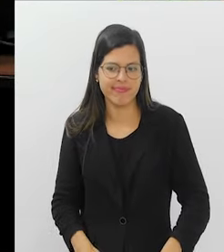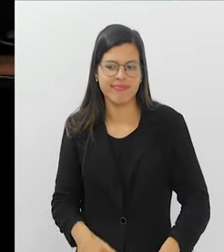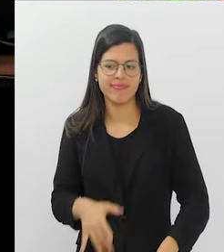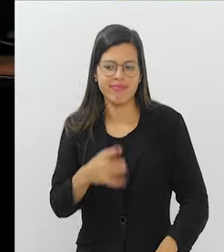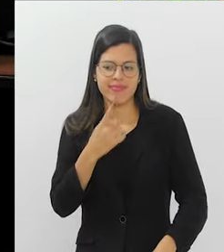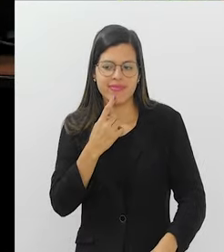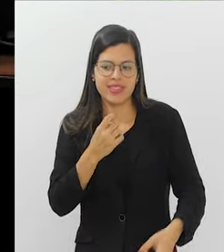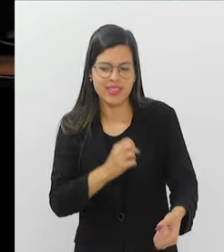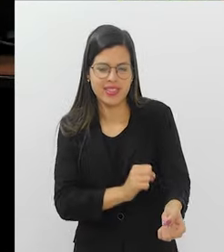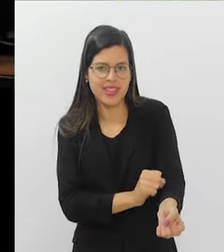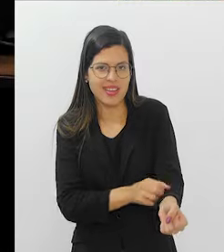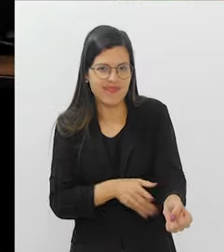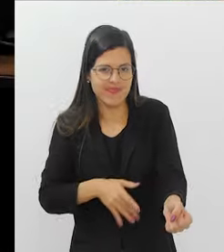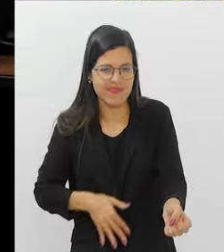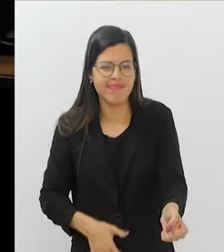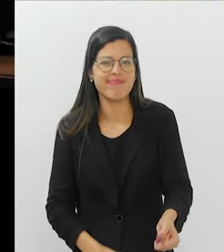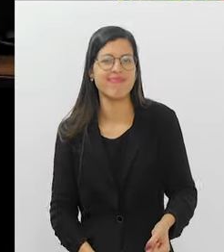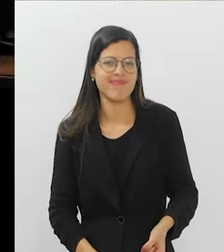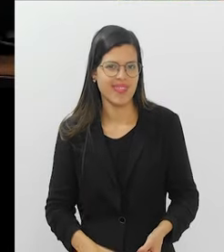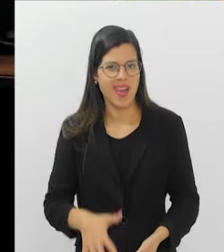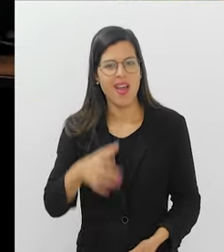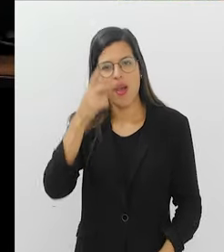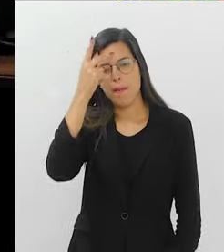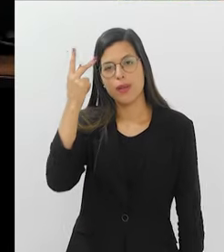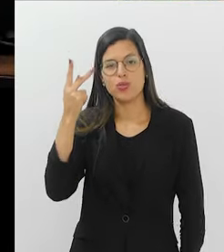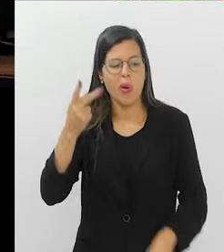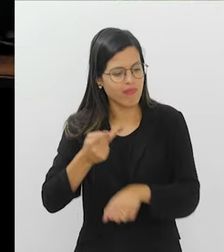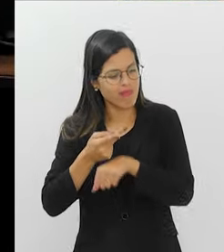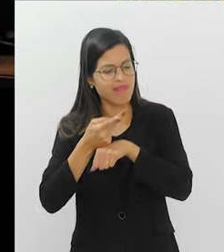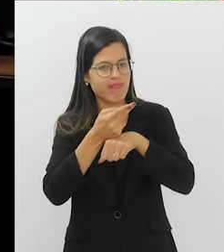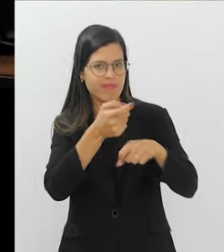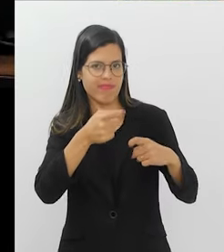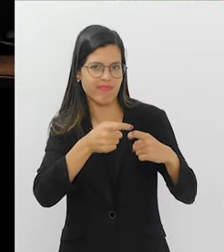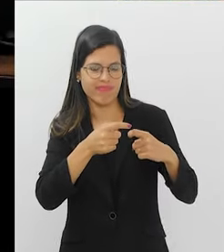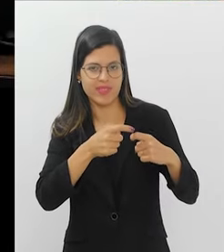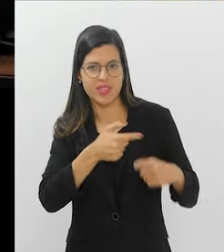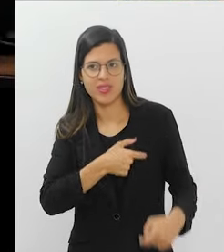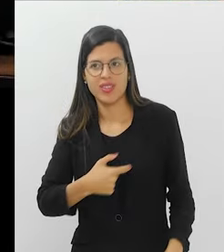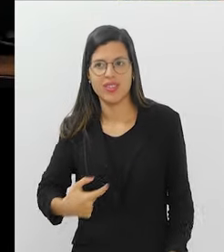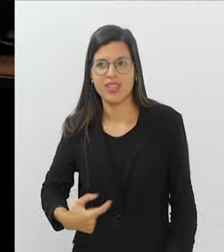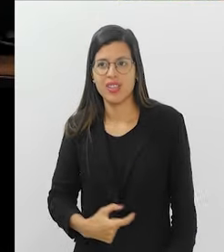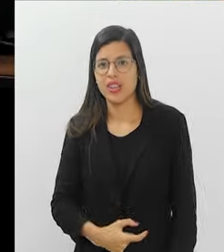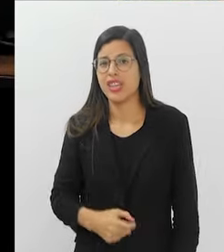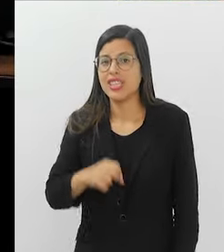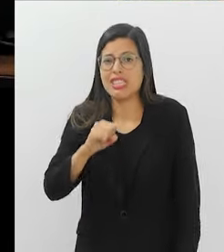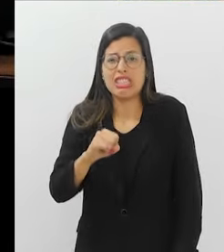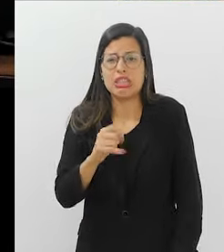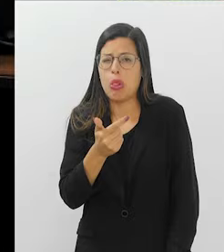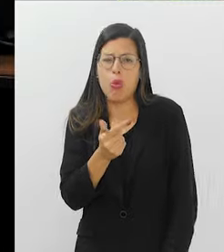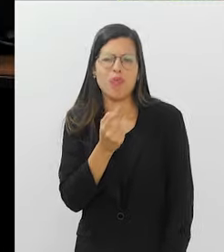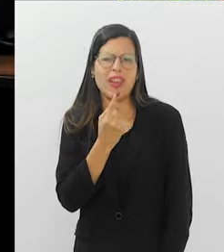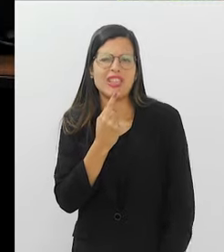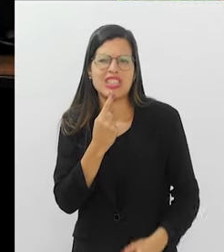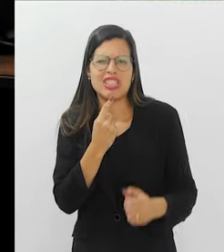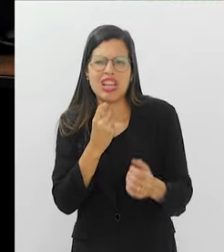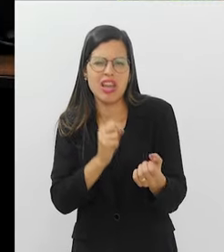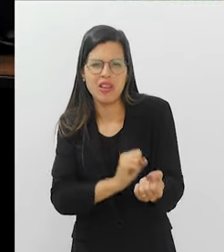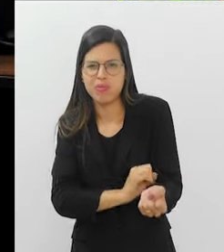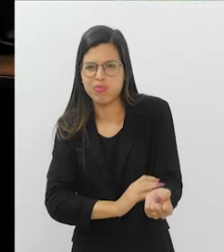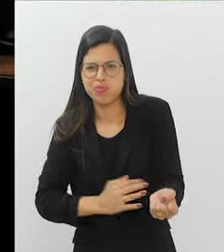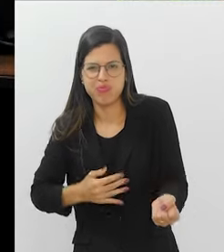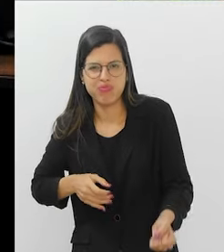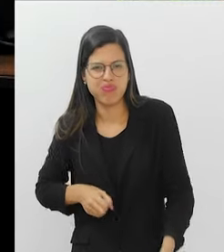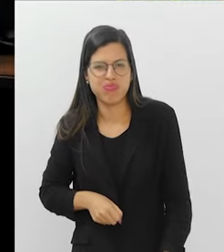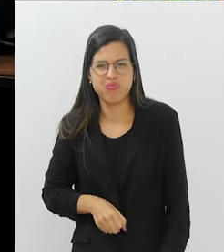forma de fazer com que uma pessoa procure um médico coloproctologista. Enquanto ele não está sangrando,